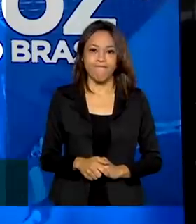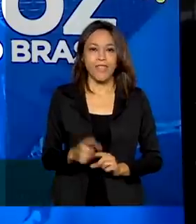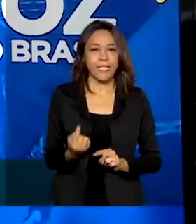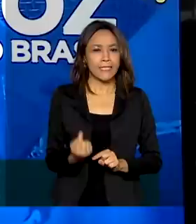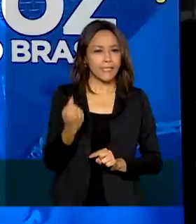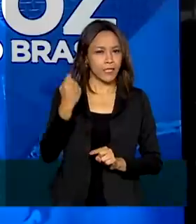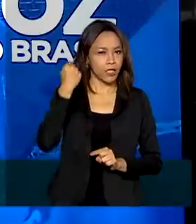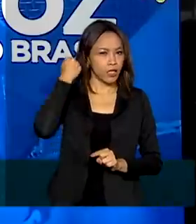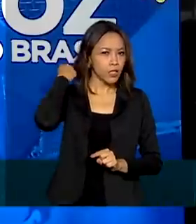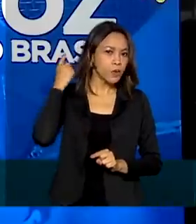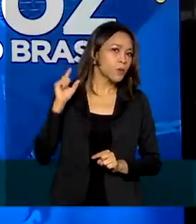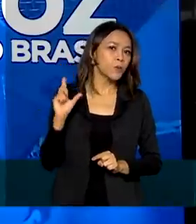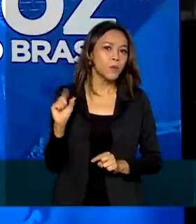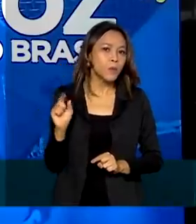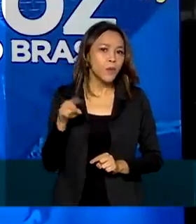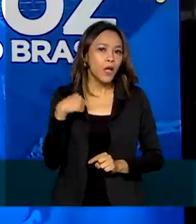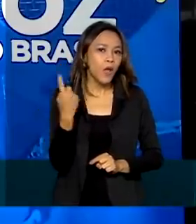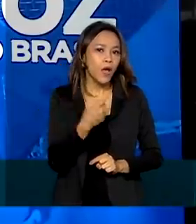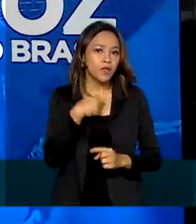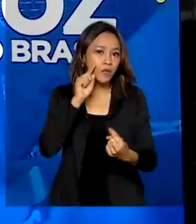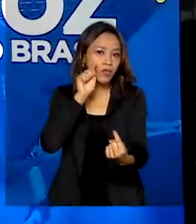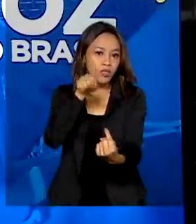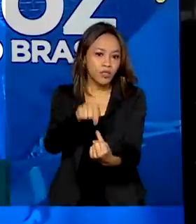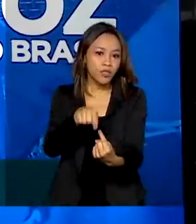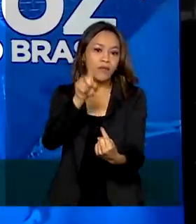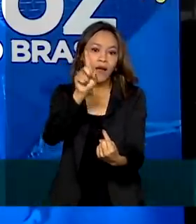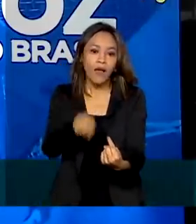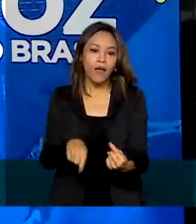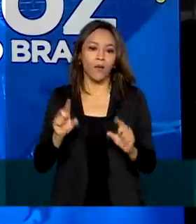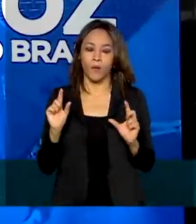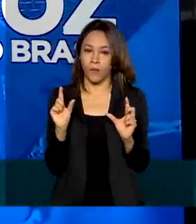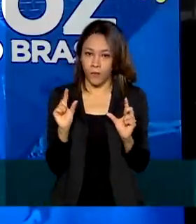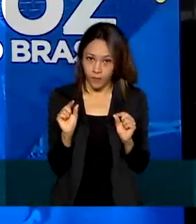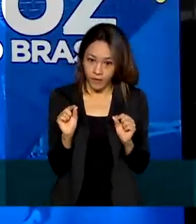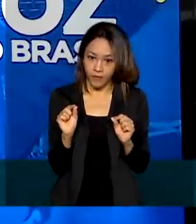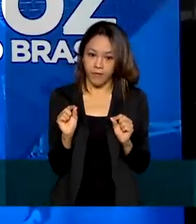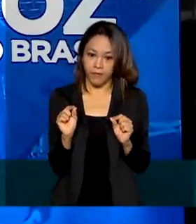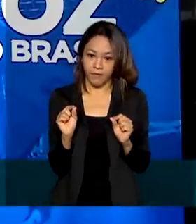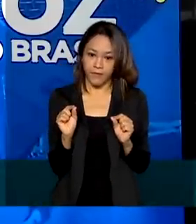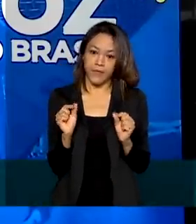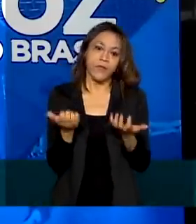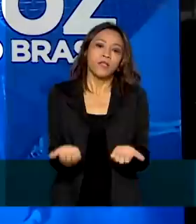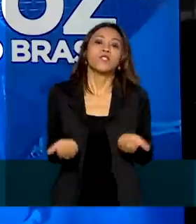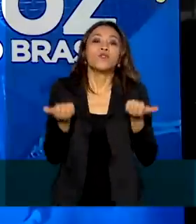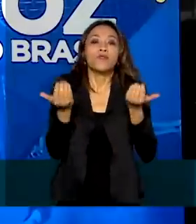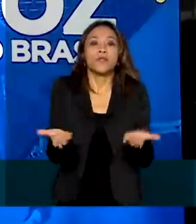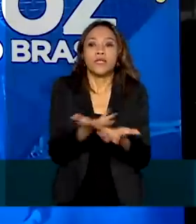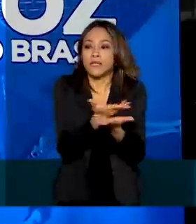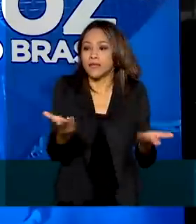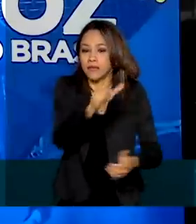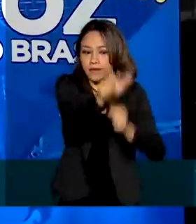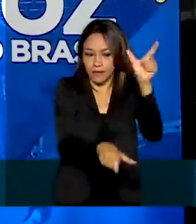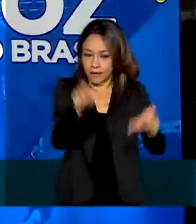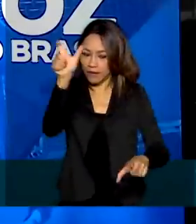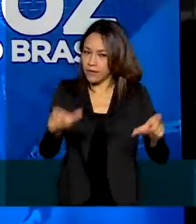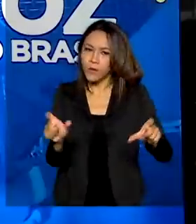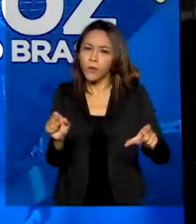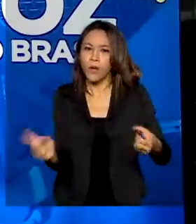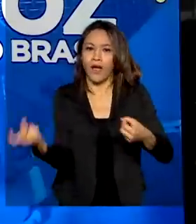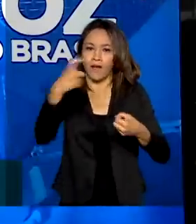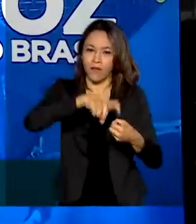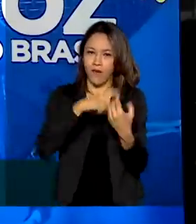a nossa ideia era poder proporcionar aos estudantes um retorno seguro.